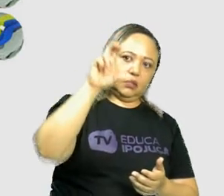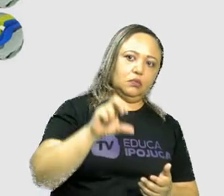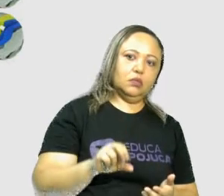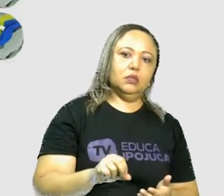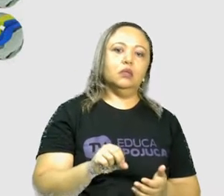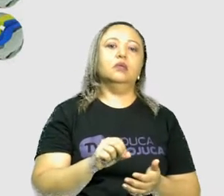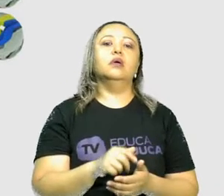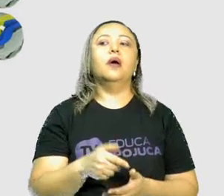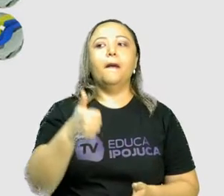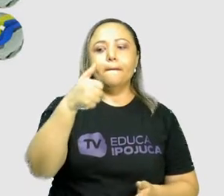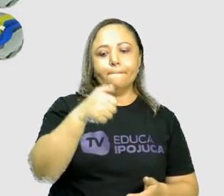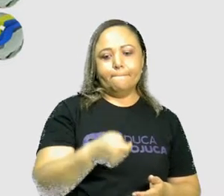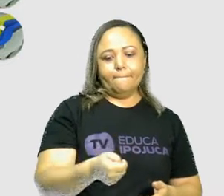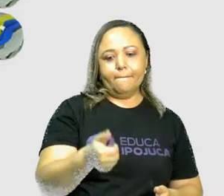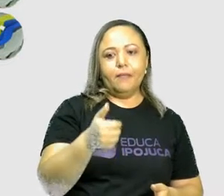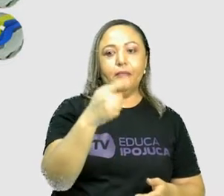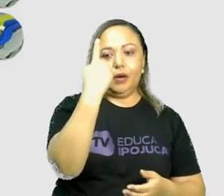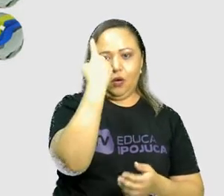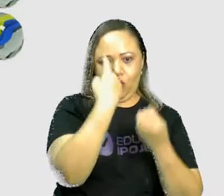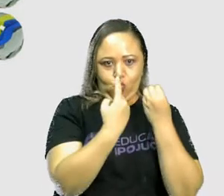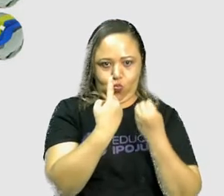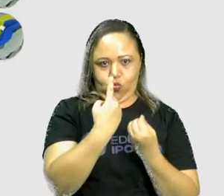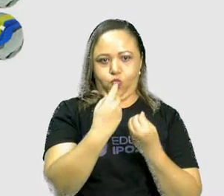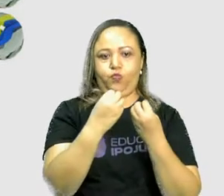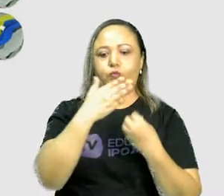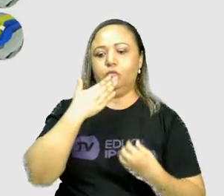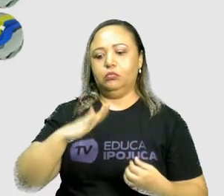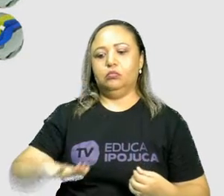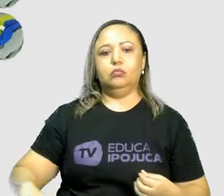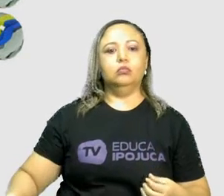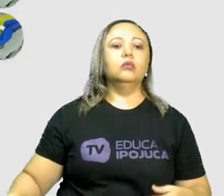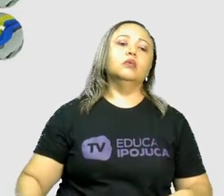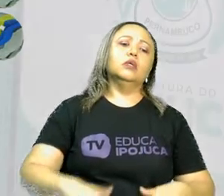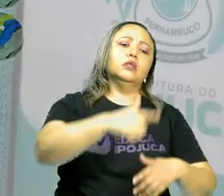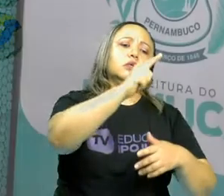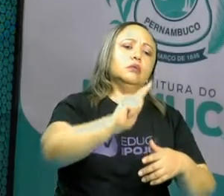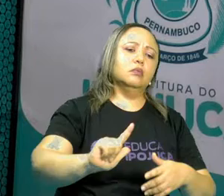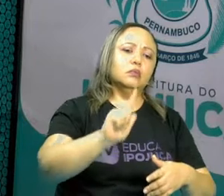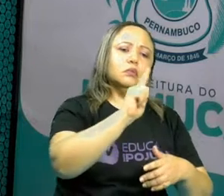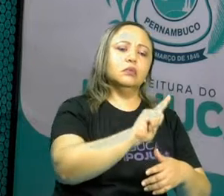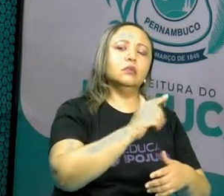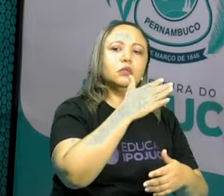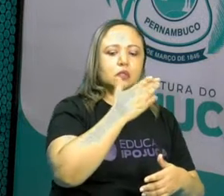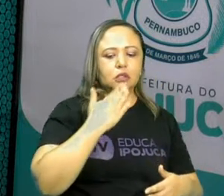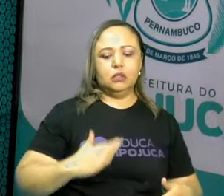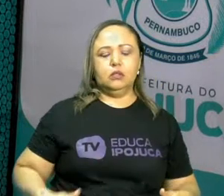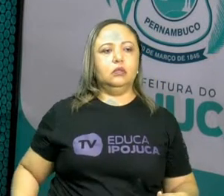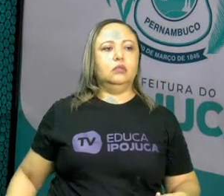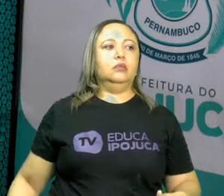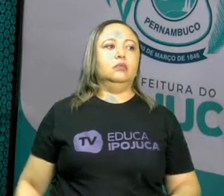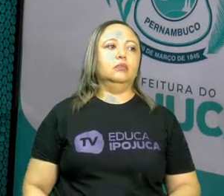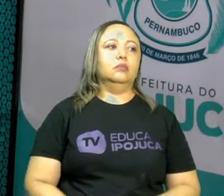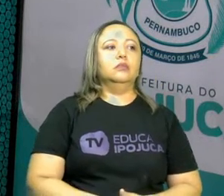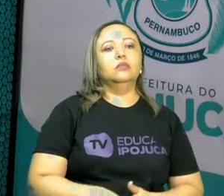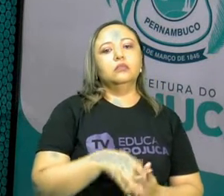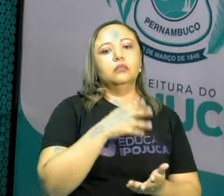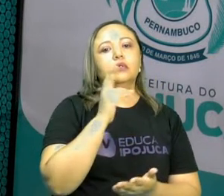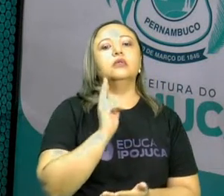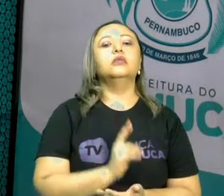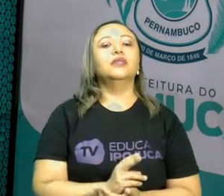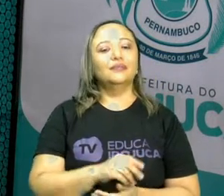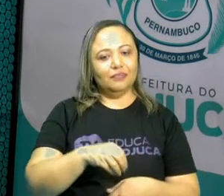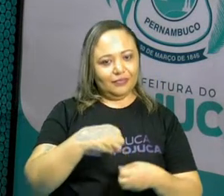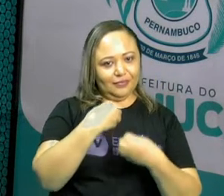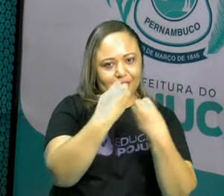bolinhas para apenas uma criança. Mas existem outras. E aí podemos contemplar um